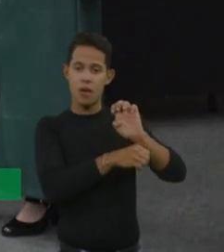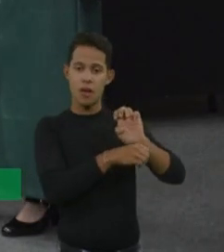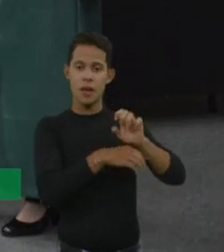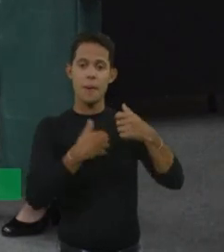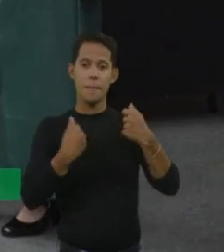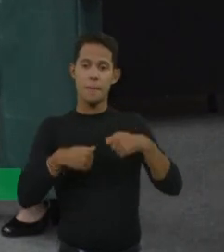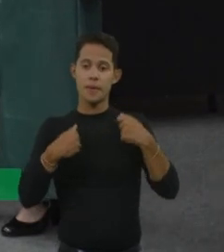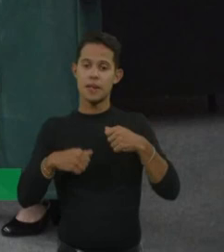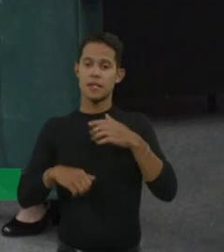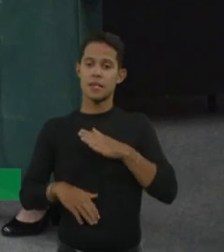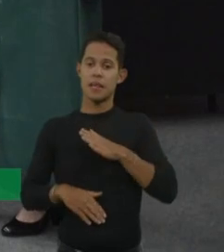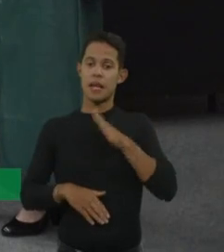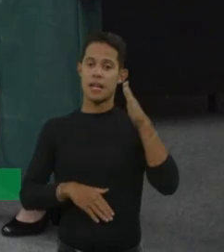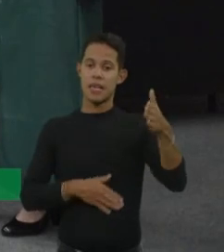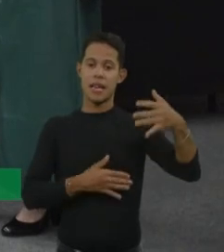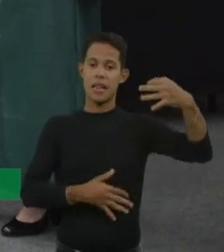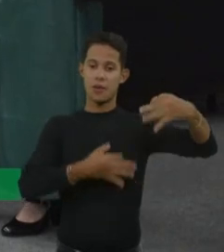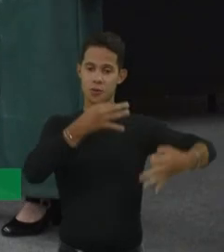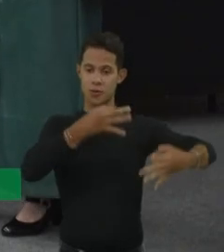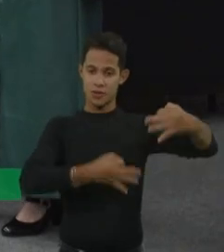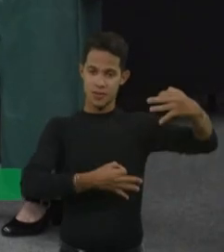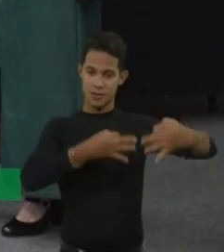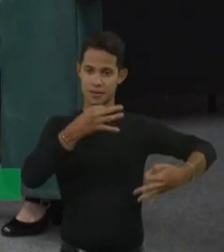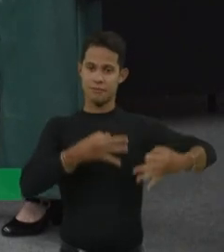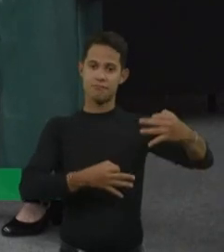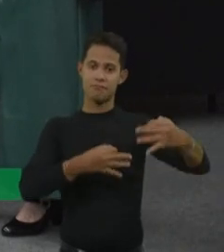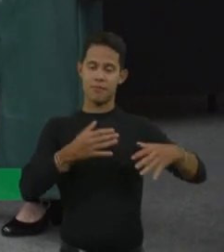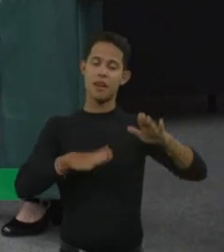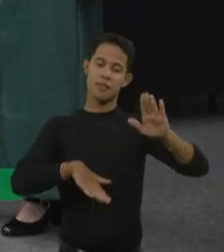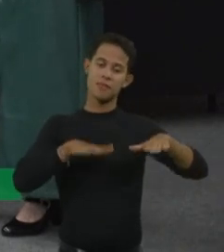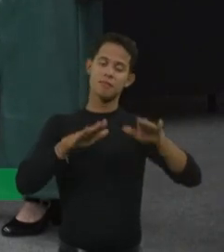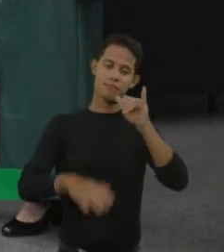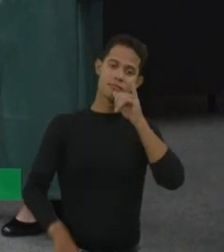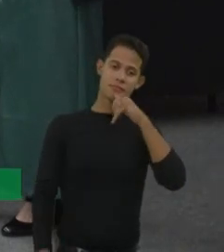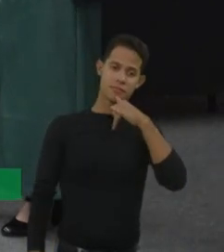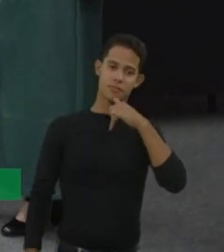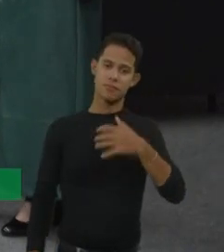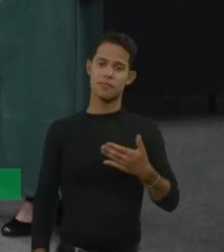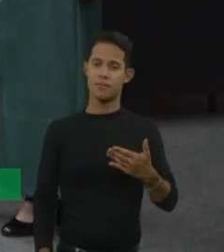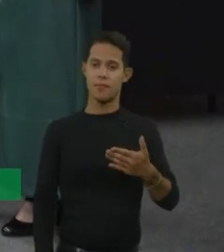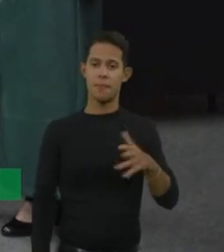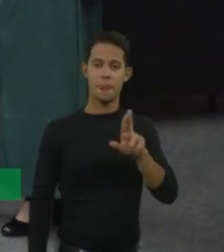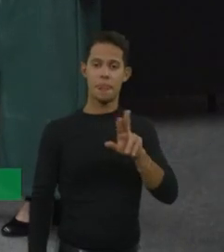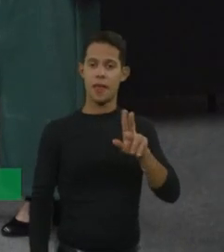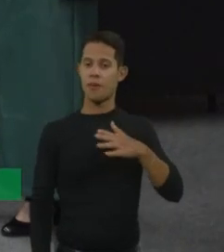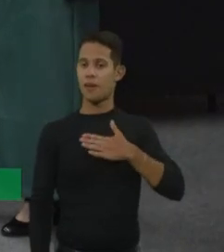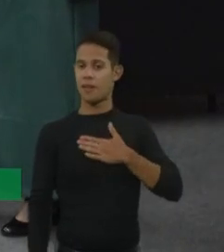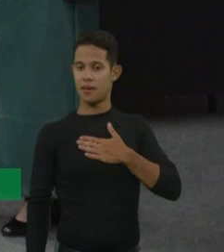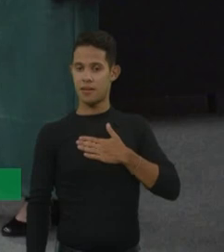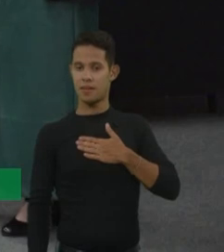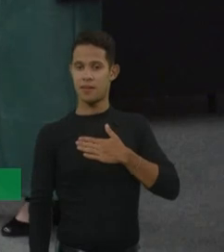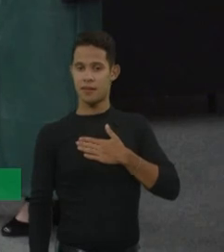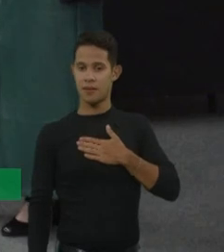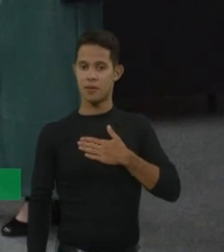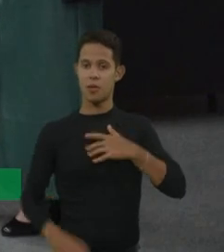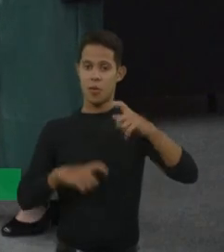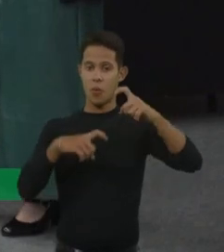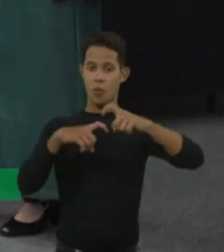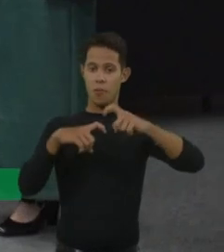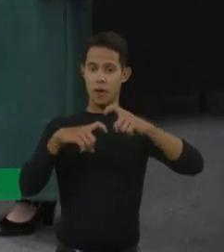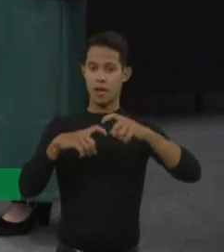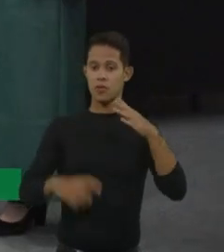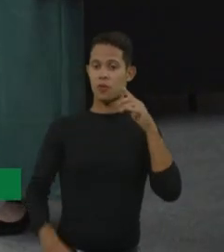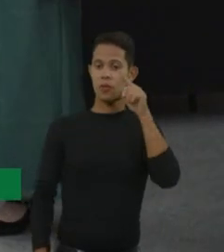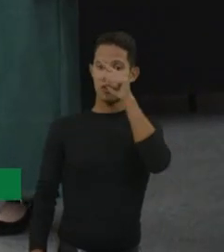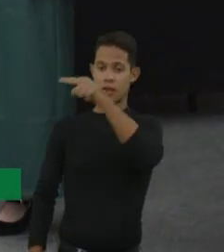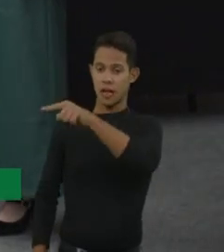atrás da justiça. Tá? Então, é, infelizmente, às vezes. Aí não é comigo. Você tem que... o médico de lá tem que entrar